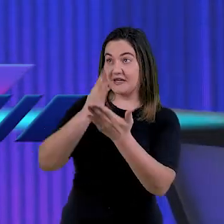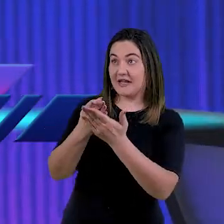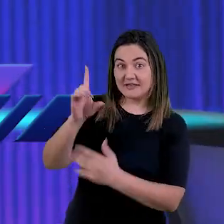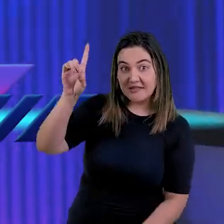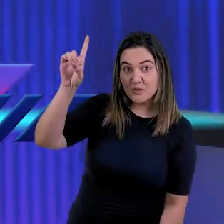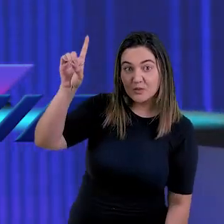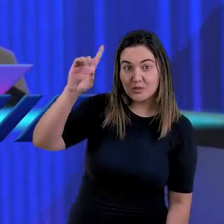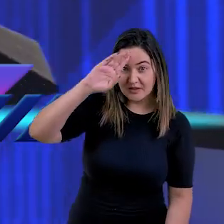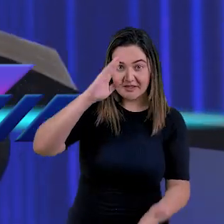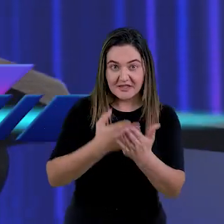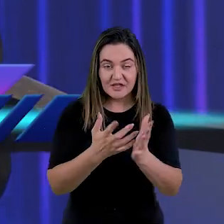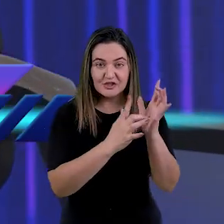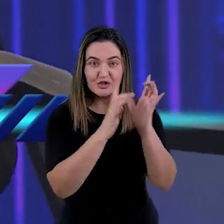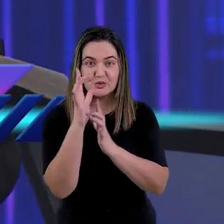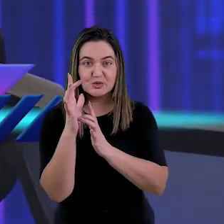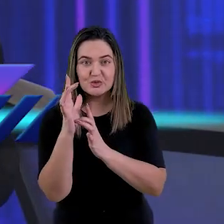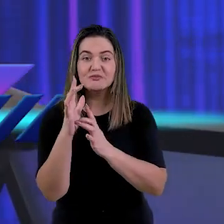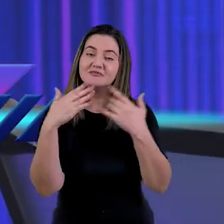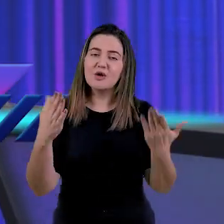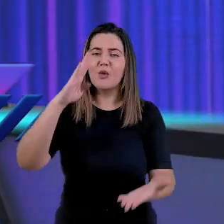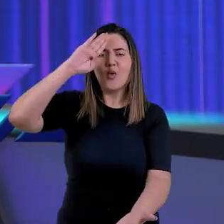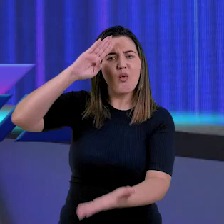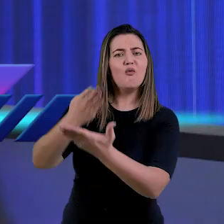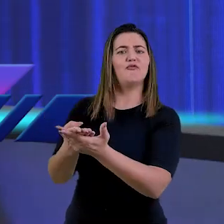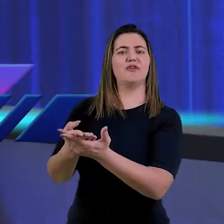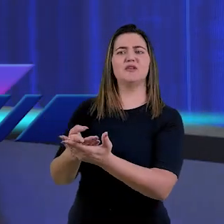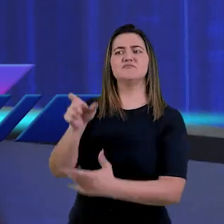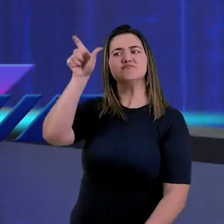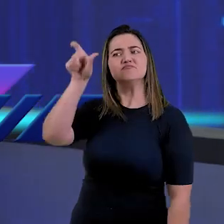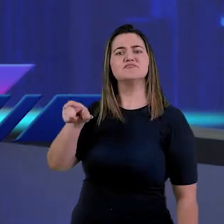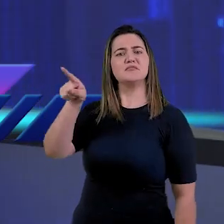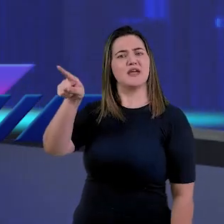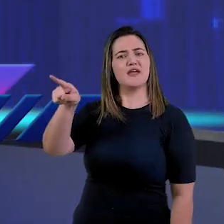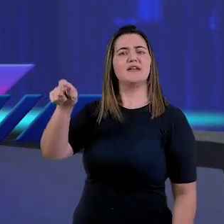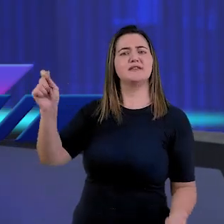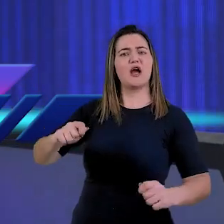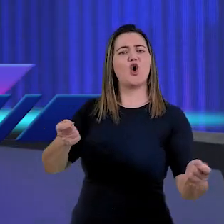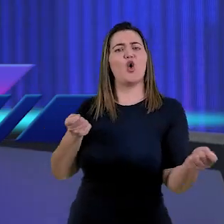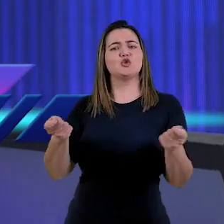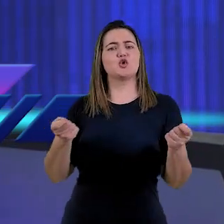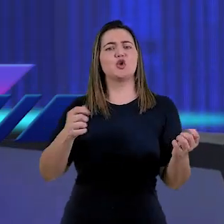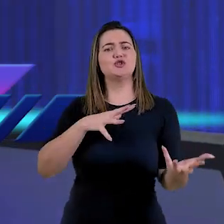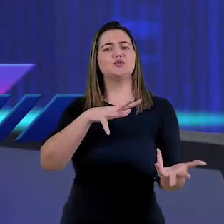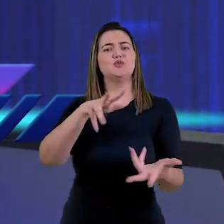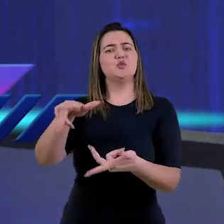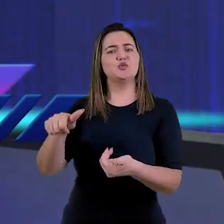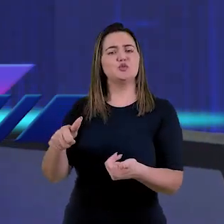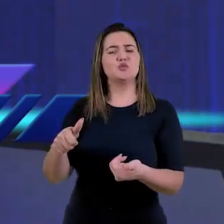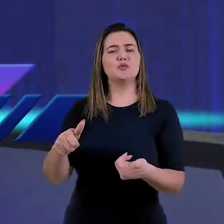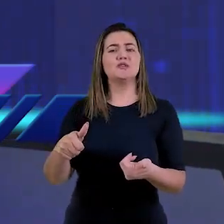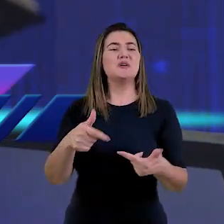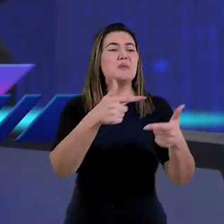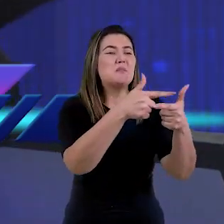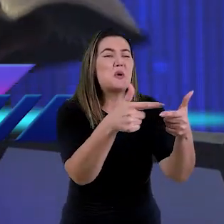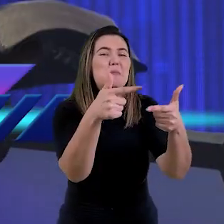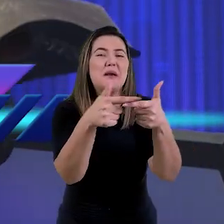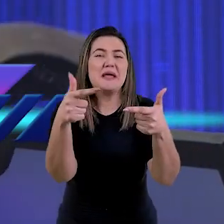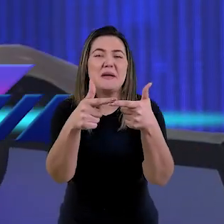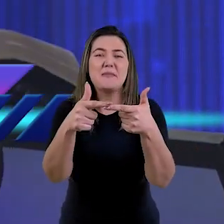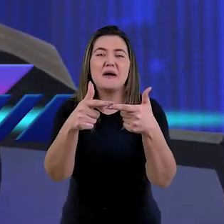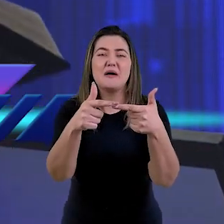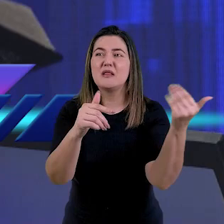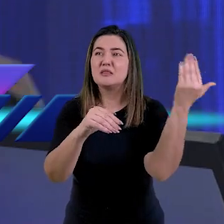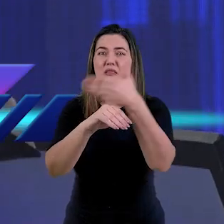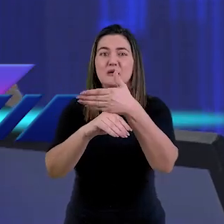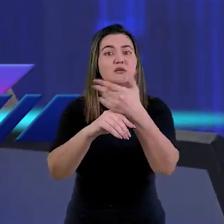Crer em Deus, crer em Jesus, é confiar de que Ele está à frente de tudo e que não existe problema